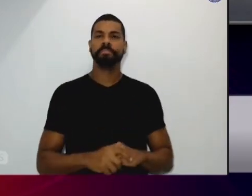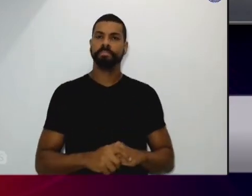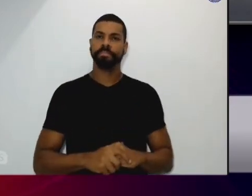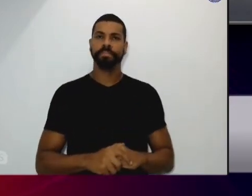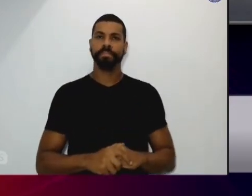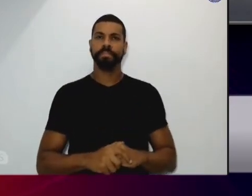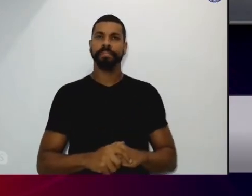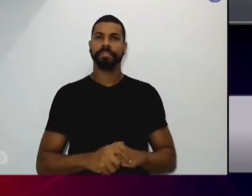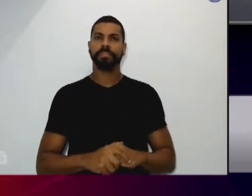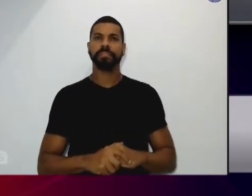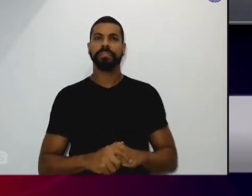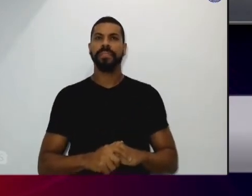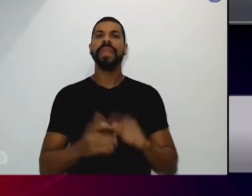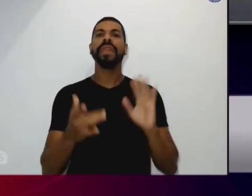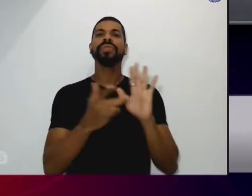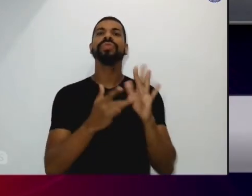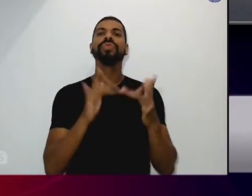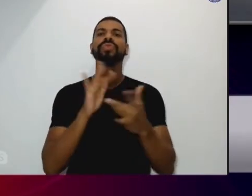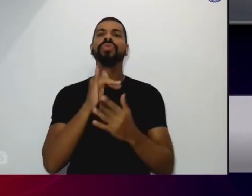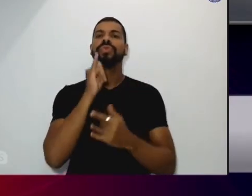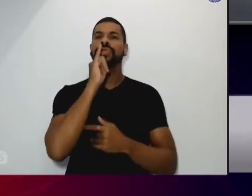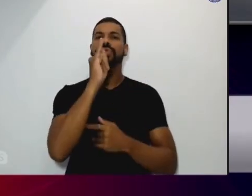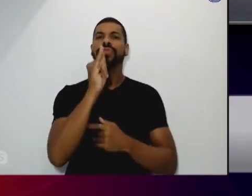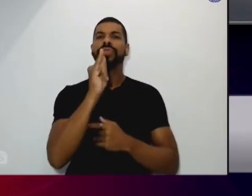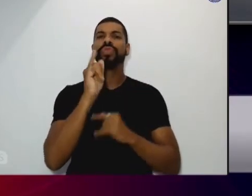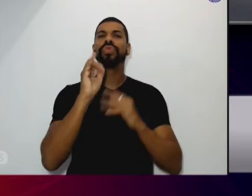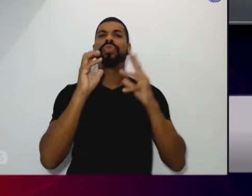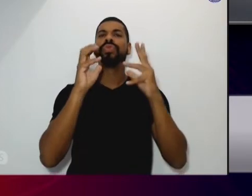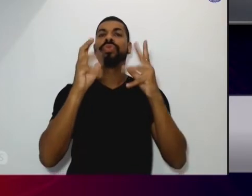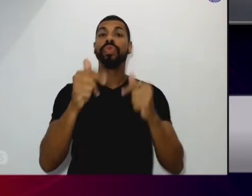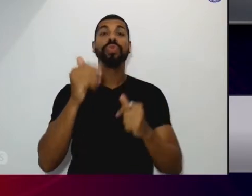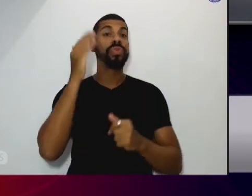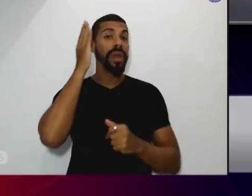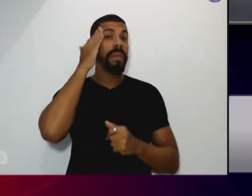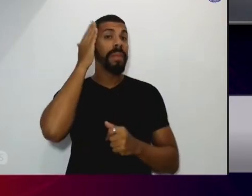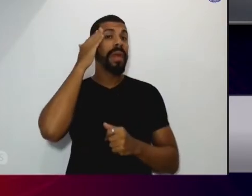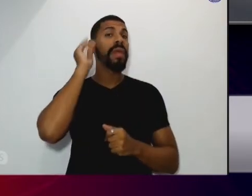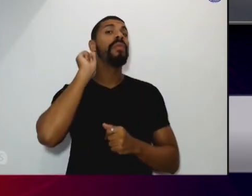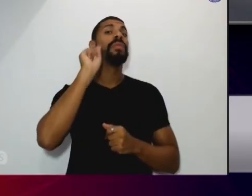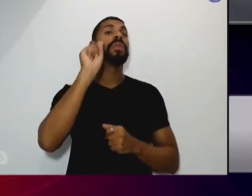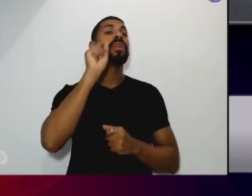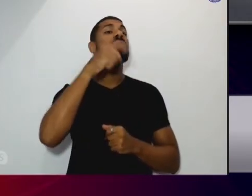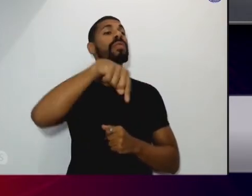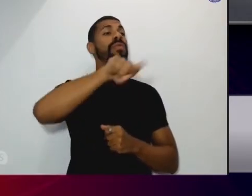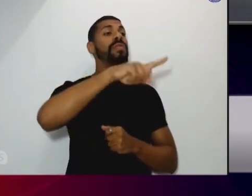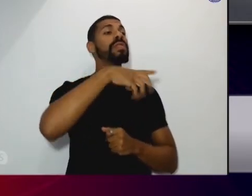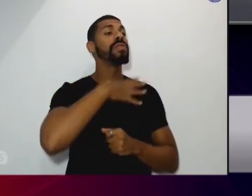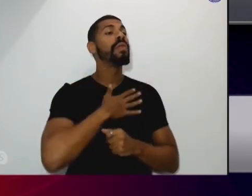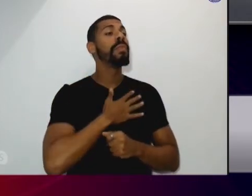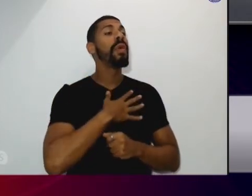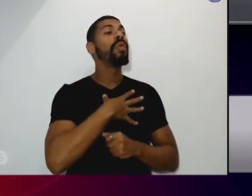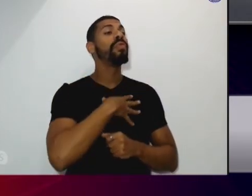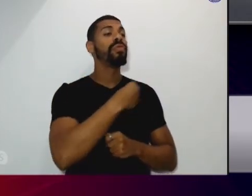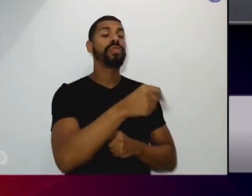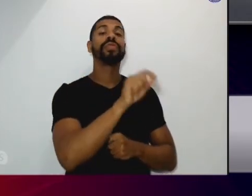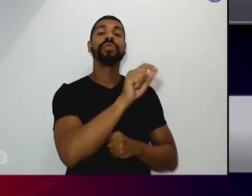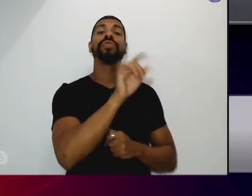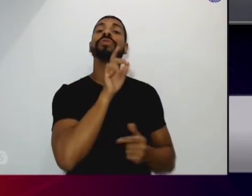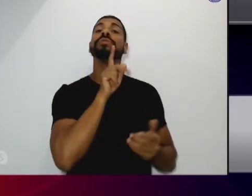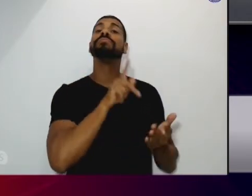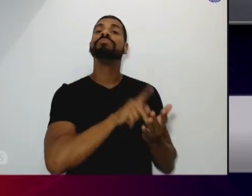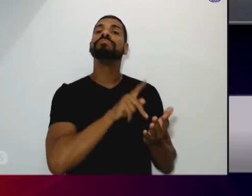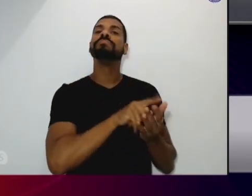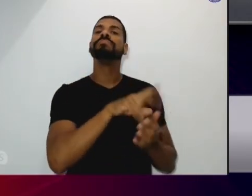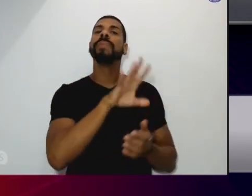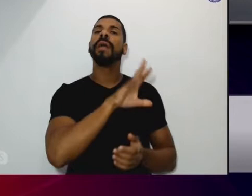Jesus diz vocês todos saberão que vocês são meus filhos se vocês verdadeiramente amar uns aos